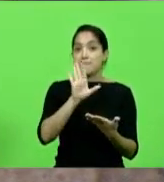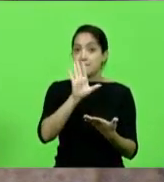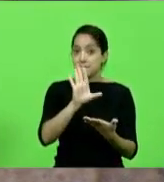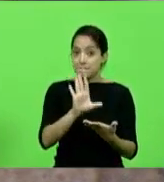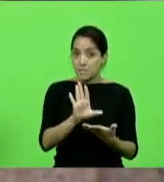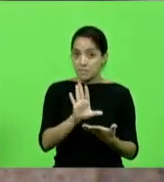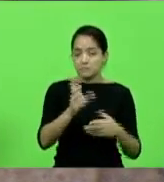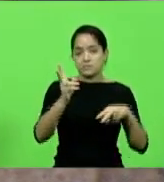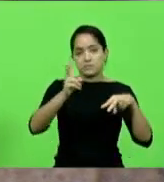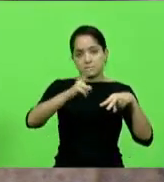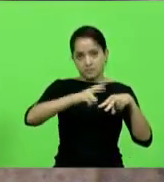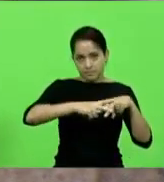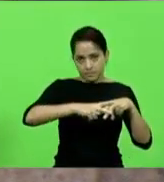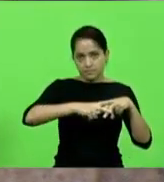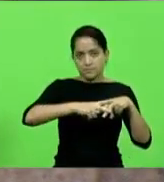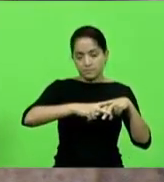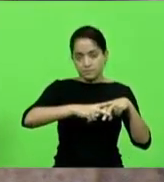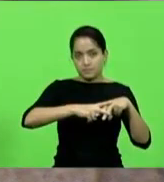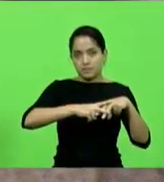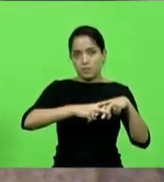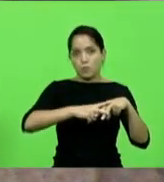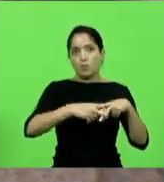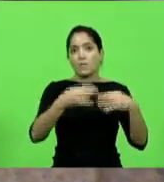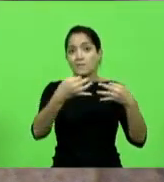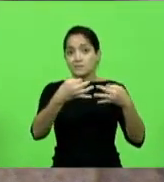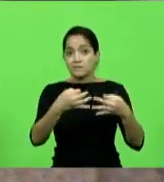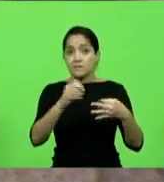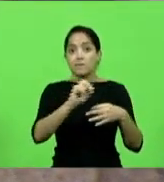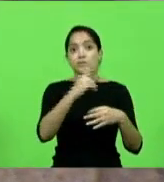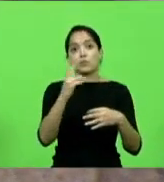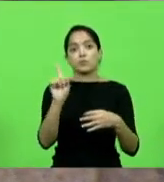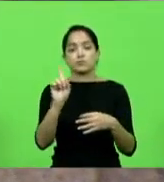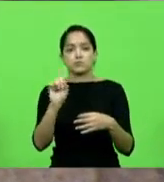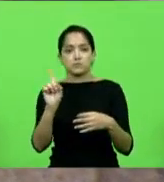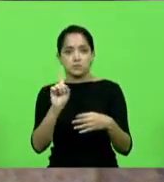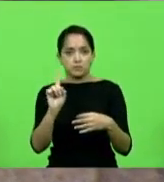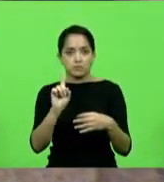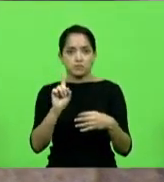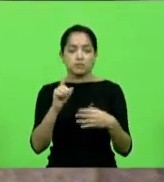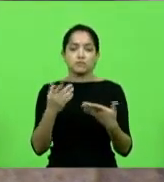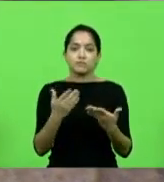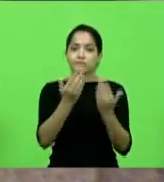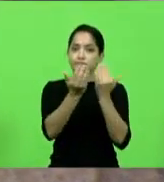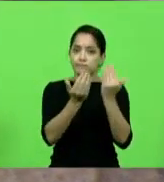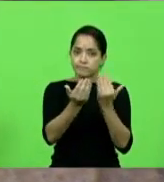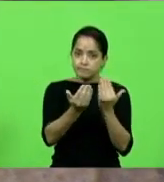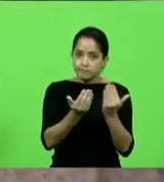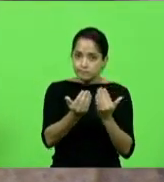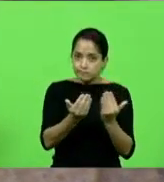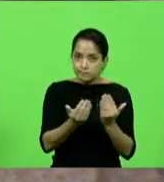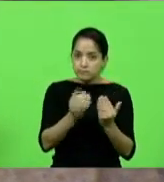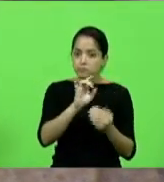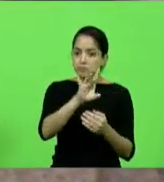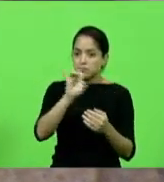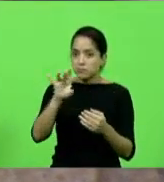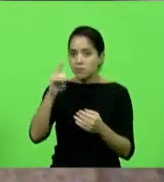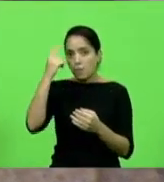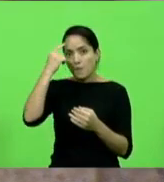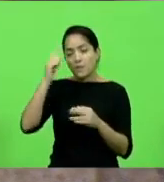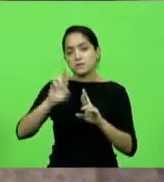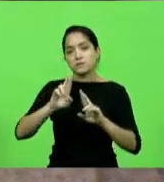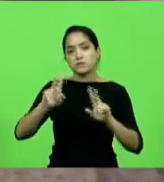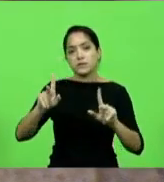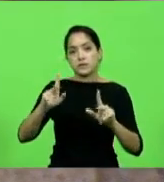esta prisão é cabível, é razoável ou não. E dentro dessa análise os deputados têm pontos de divergência, não